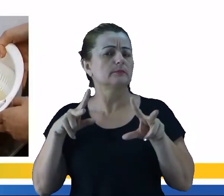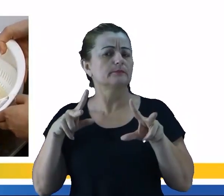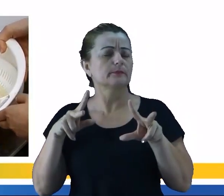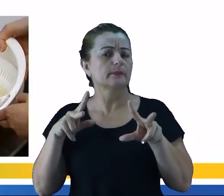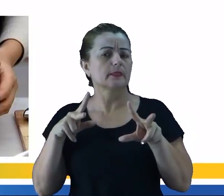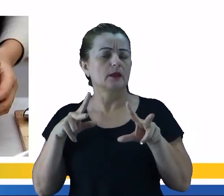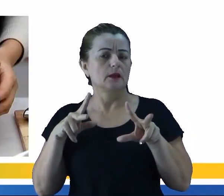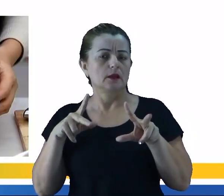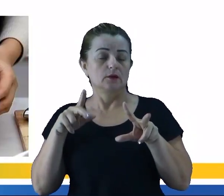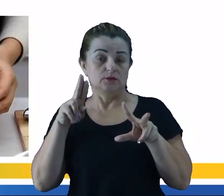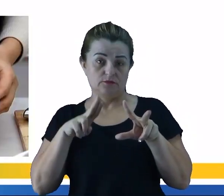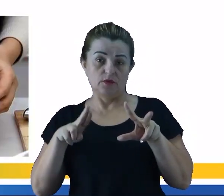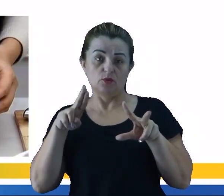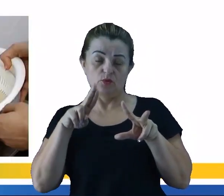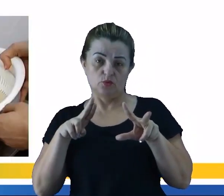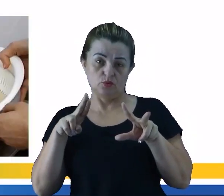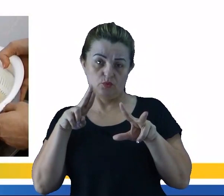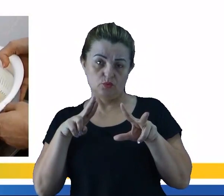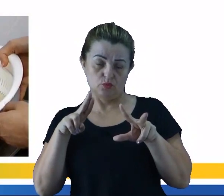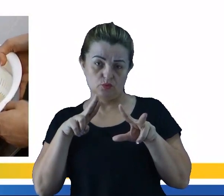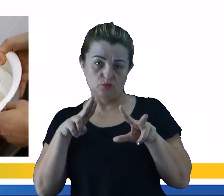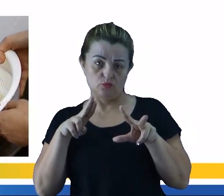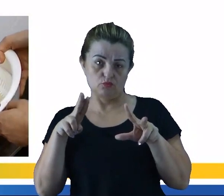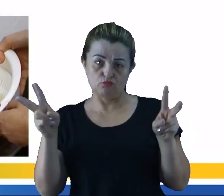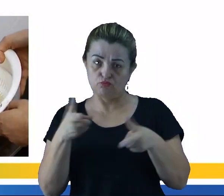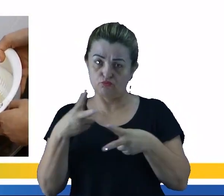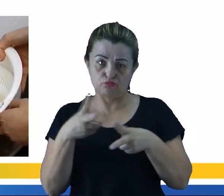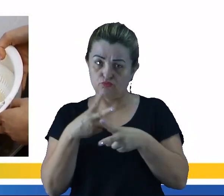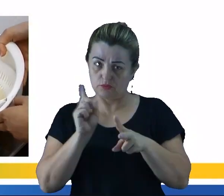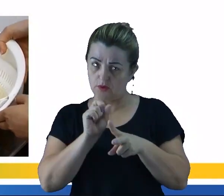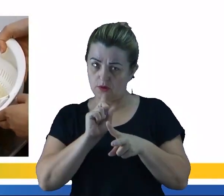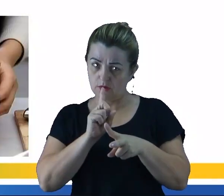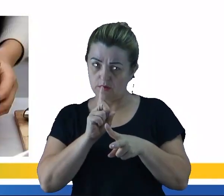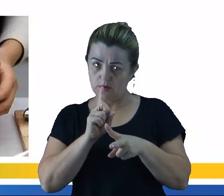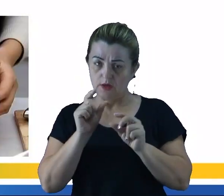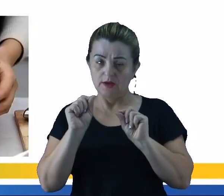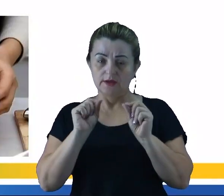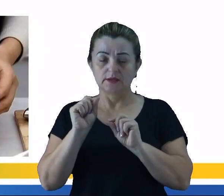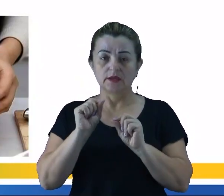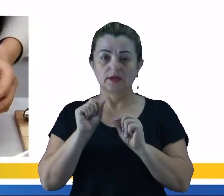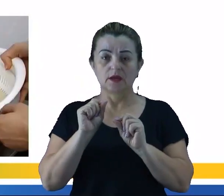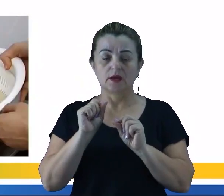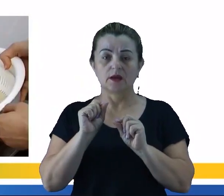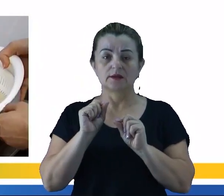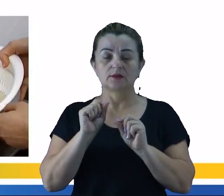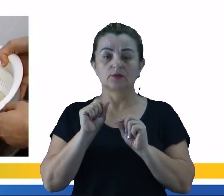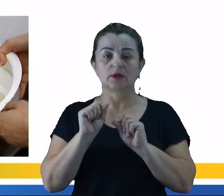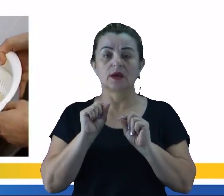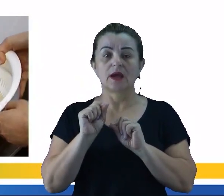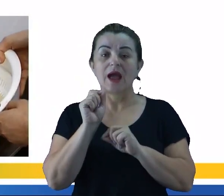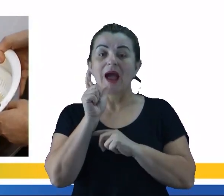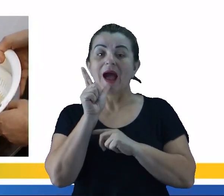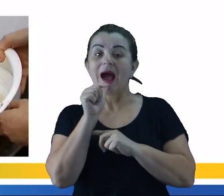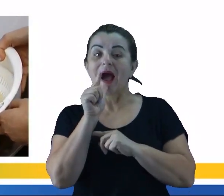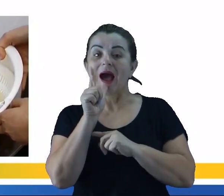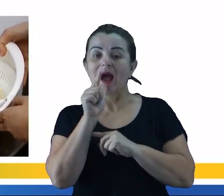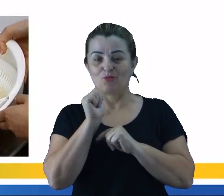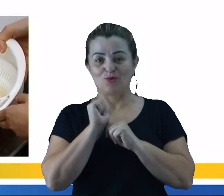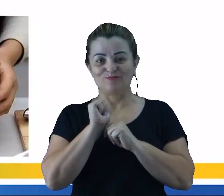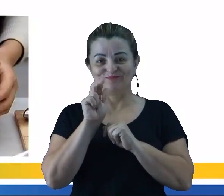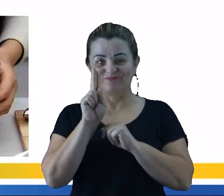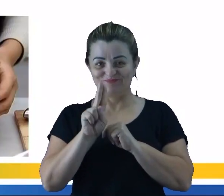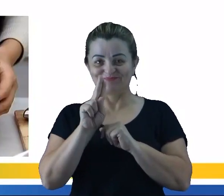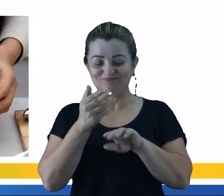que ao invés de usar o vento, aqui a gente vai usar o que? Uma corrente de água. Então a gente vai utilizar a água